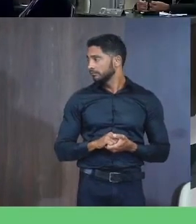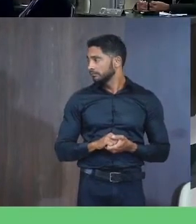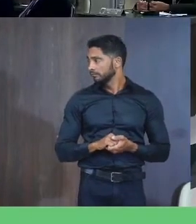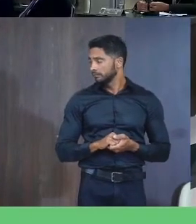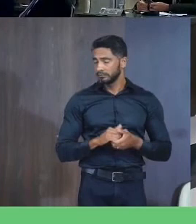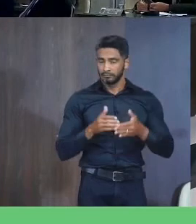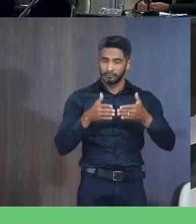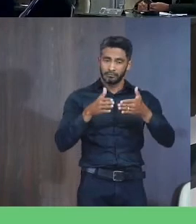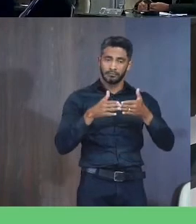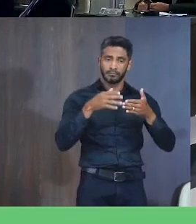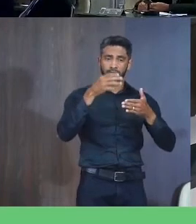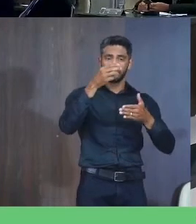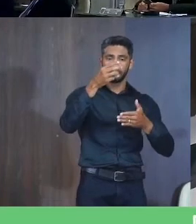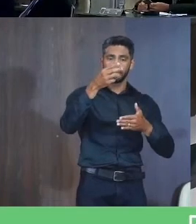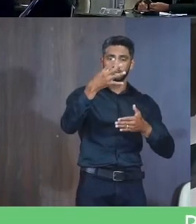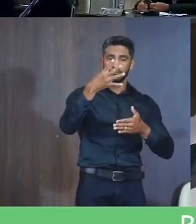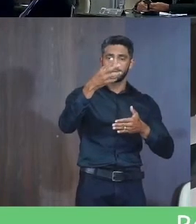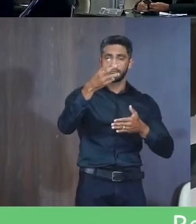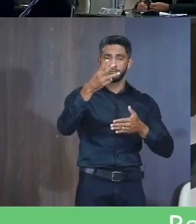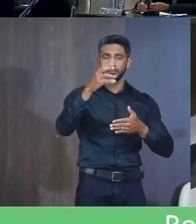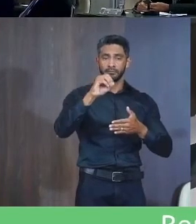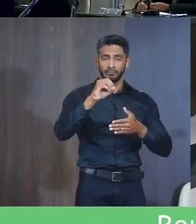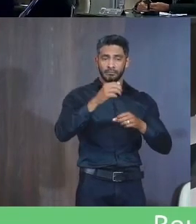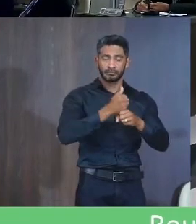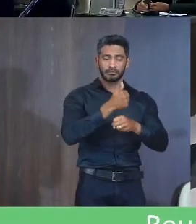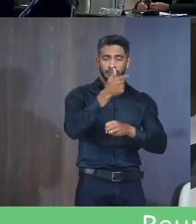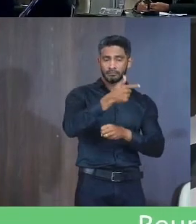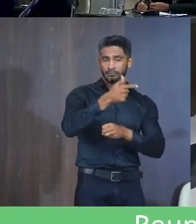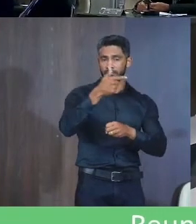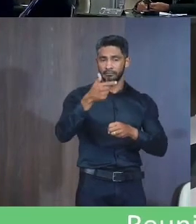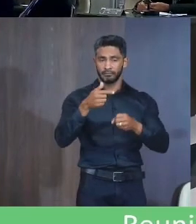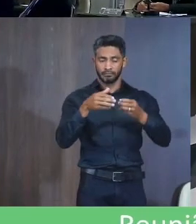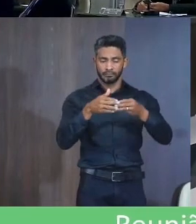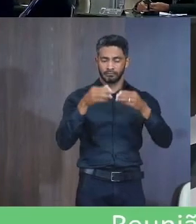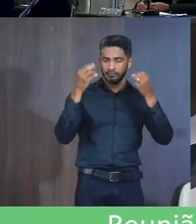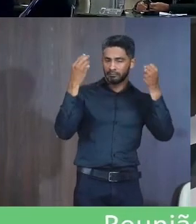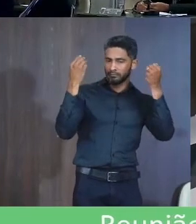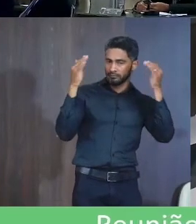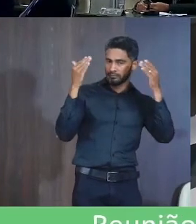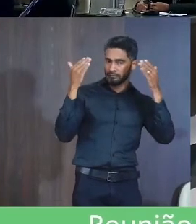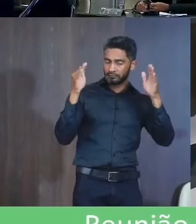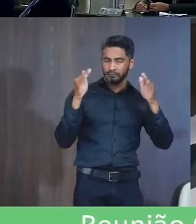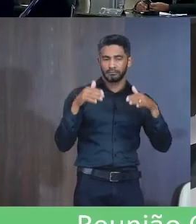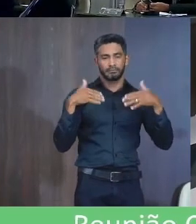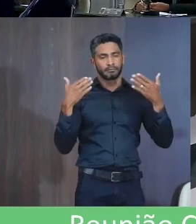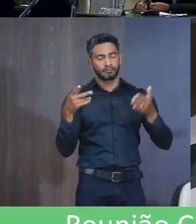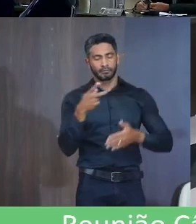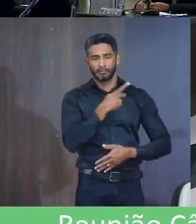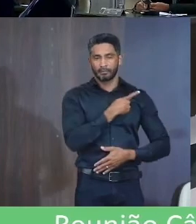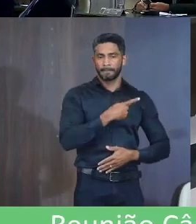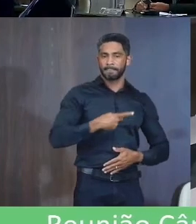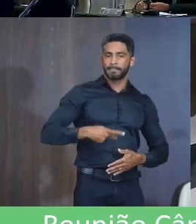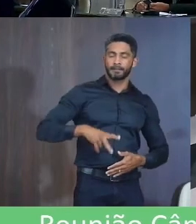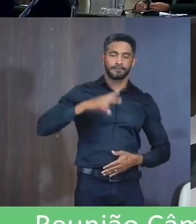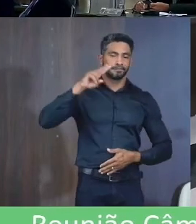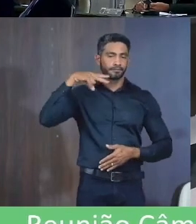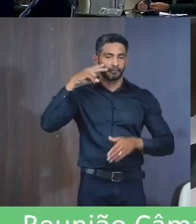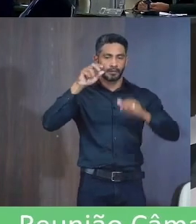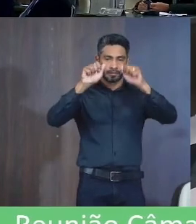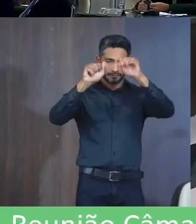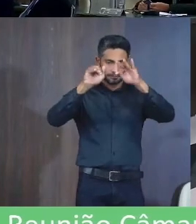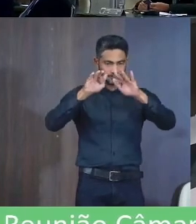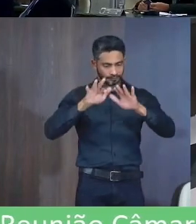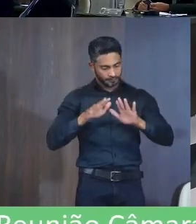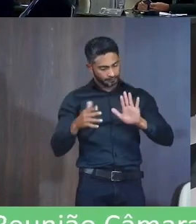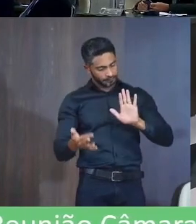Requerimento 430 2022 Moção de aplausos Serentista Senhor Presidente O vereador que subscreve Vem na